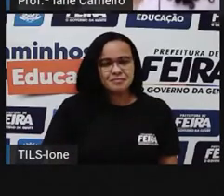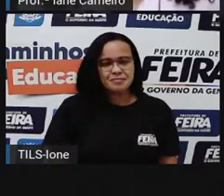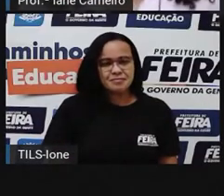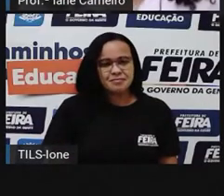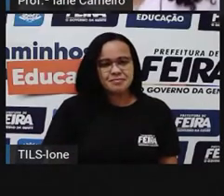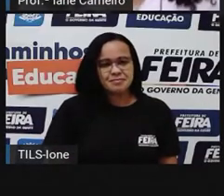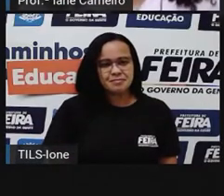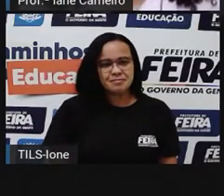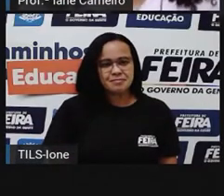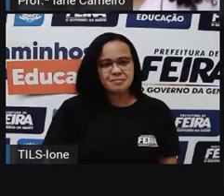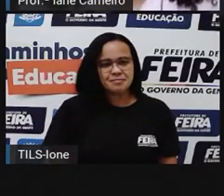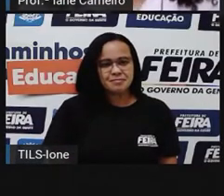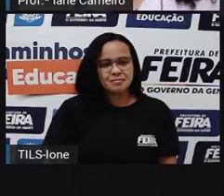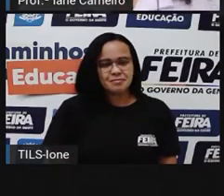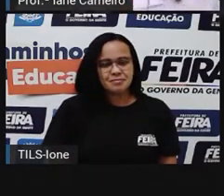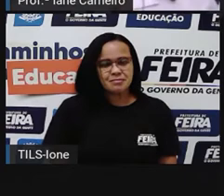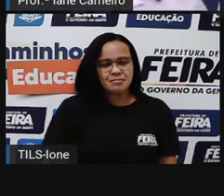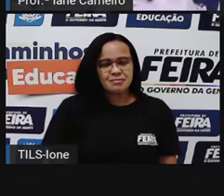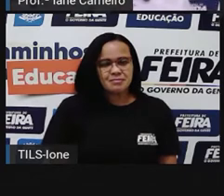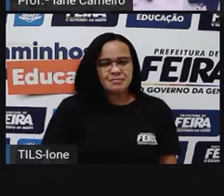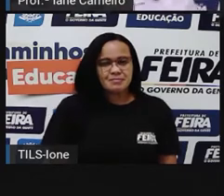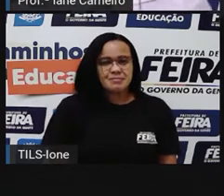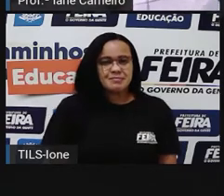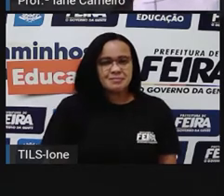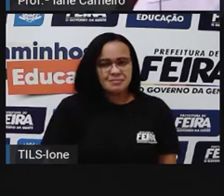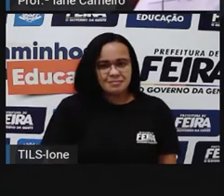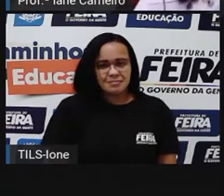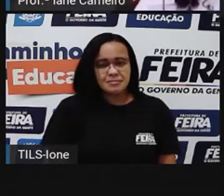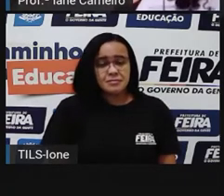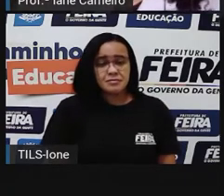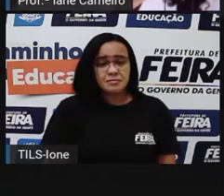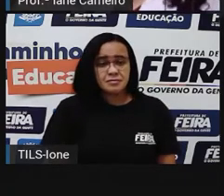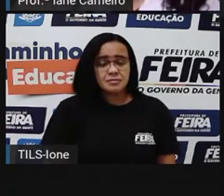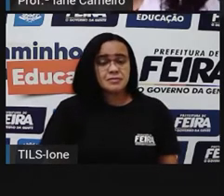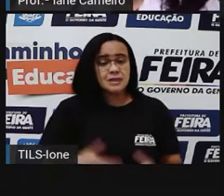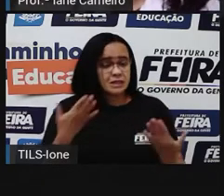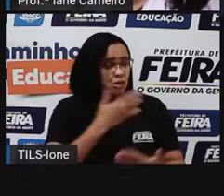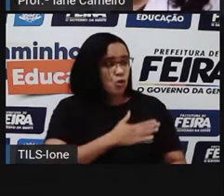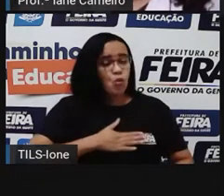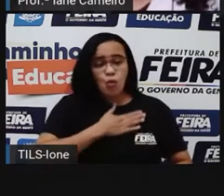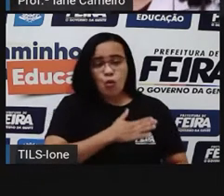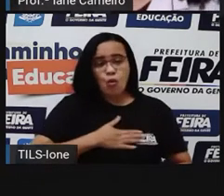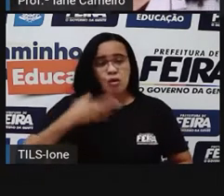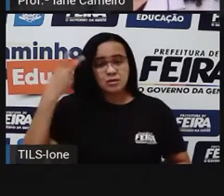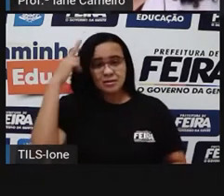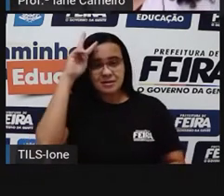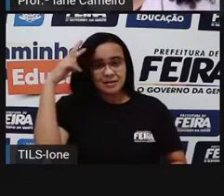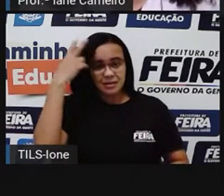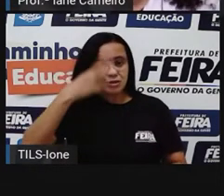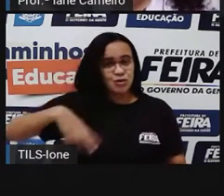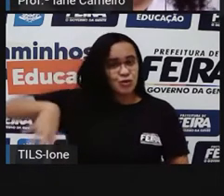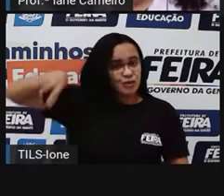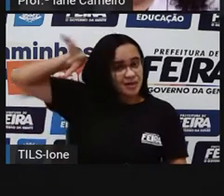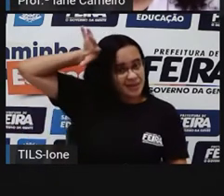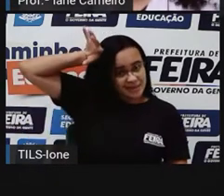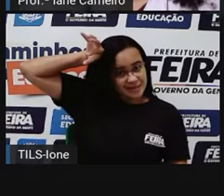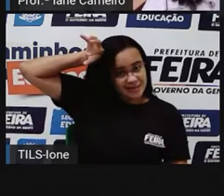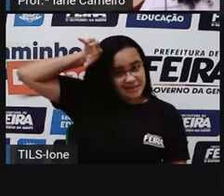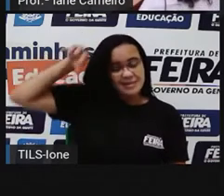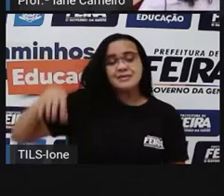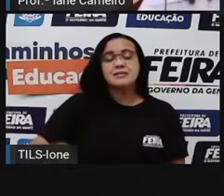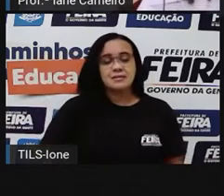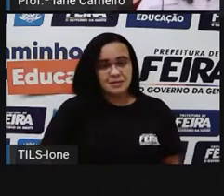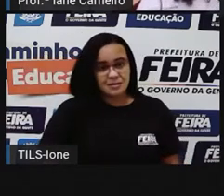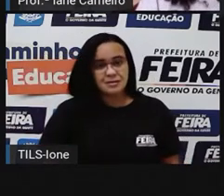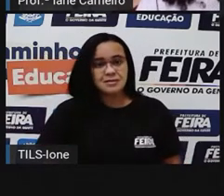Opa, deixa eu pausar aqui? Pronto, vamos para lá. Então, gostaram desse conto da Iara, nessa lenda da Iara? Então,